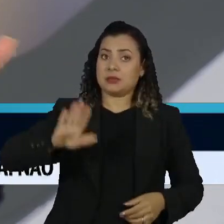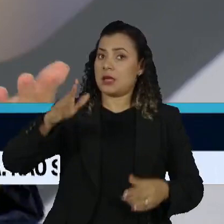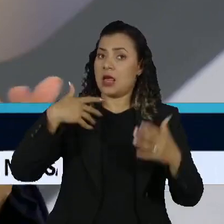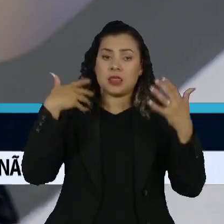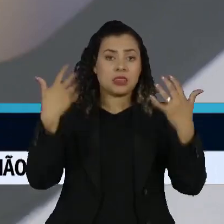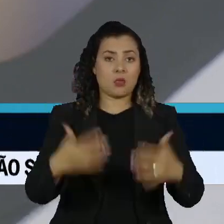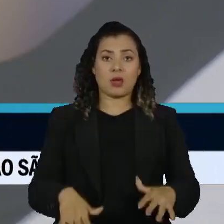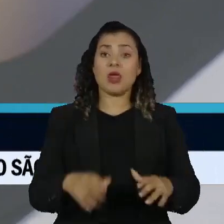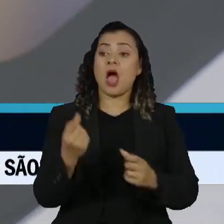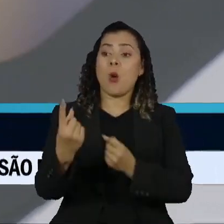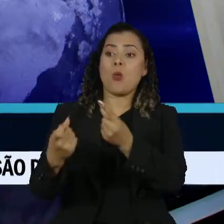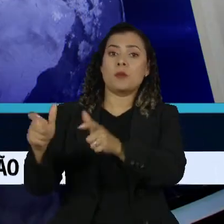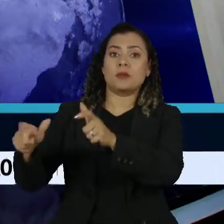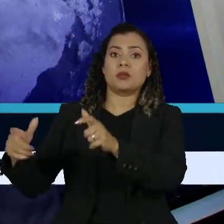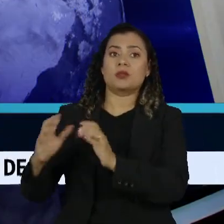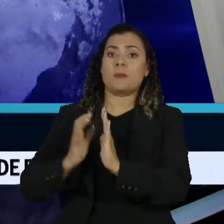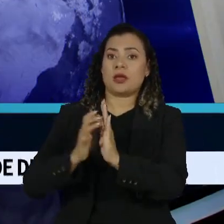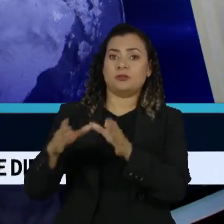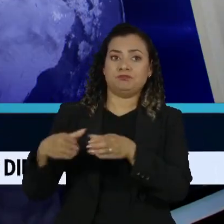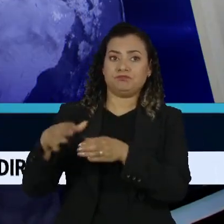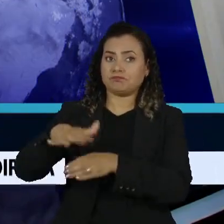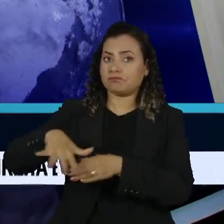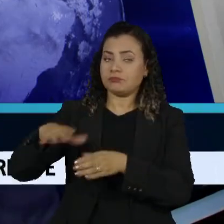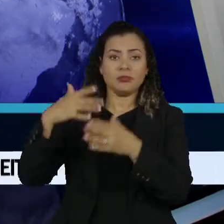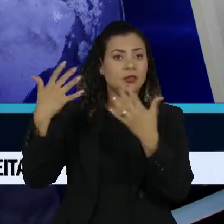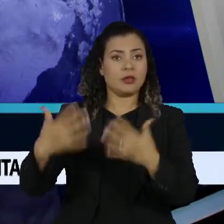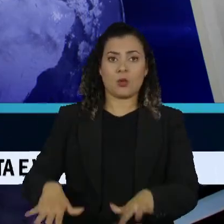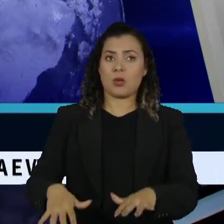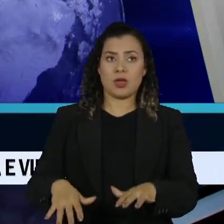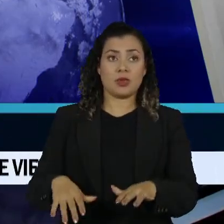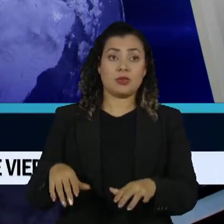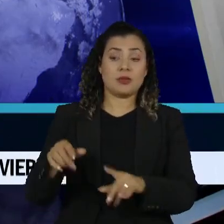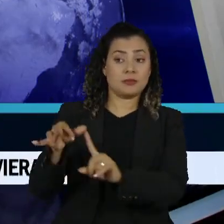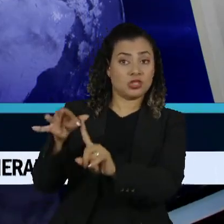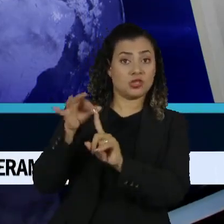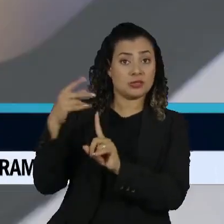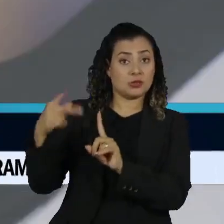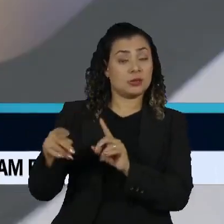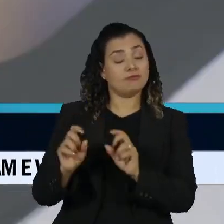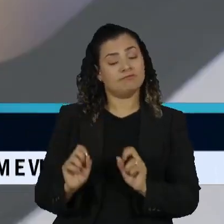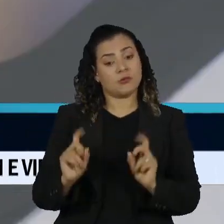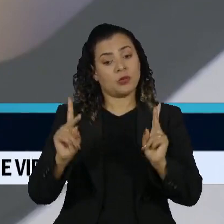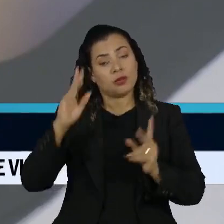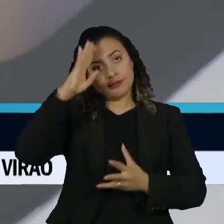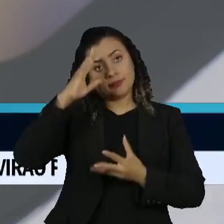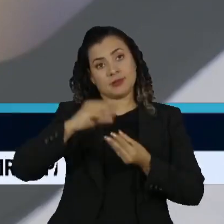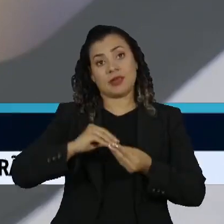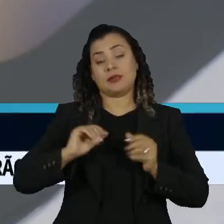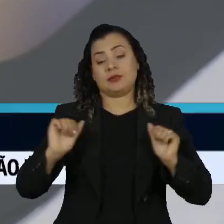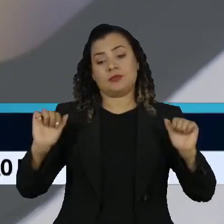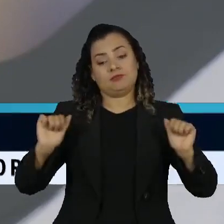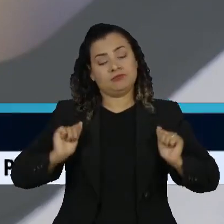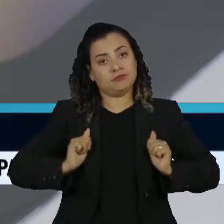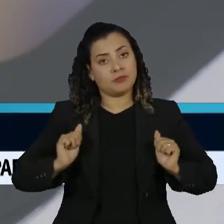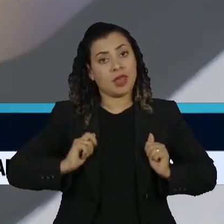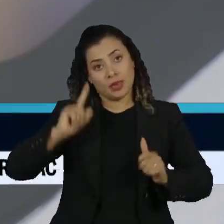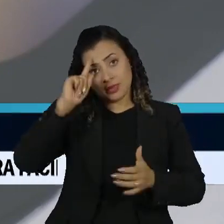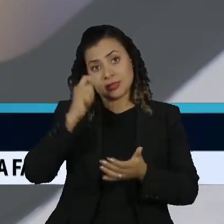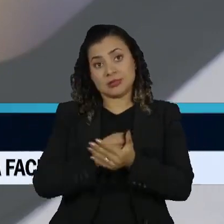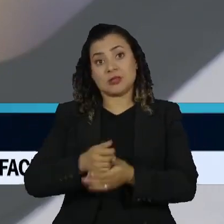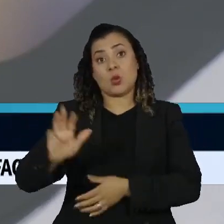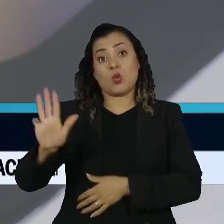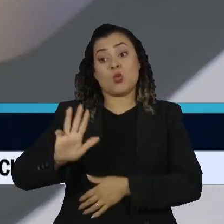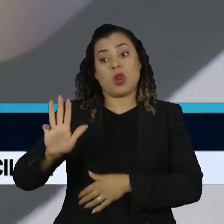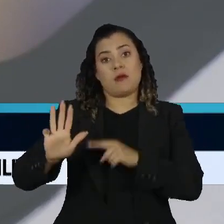seus aliados ali da pasta não queriam o Poshman, mas ela entendeu que é uma determinação do